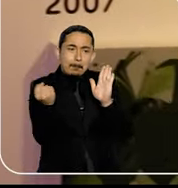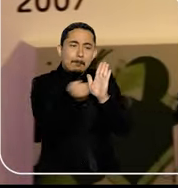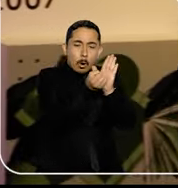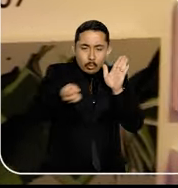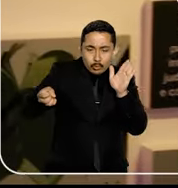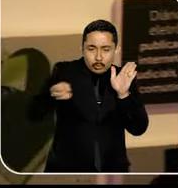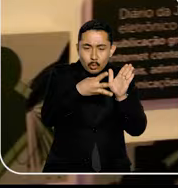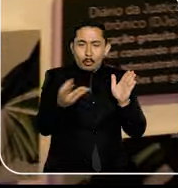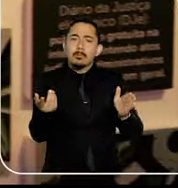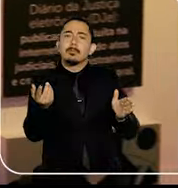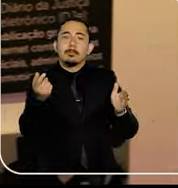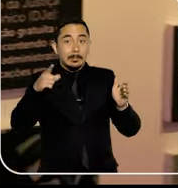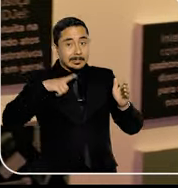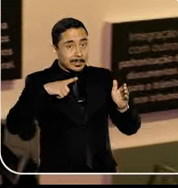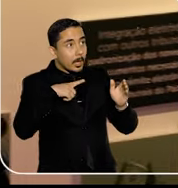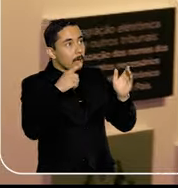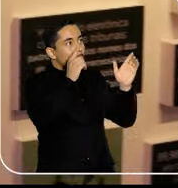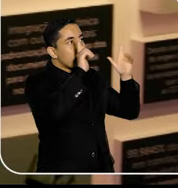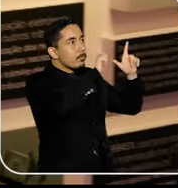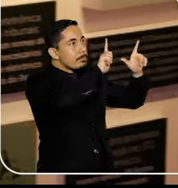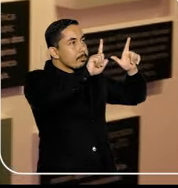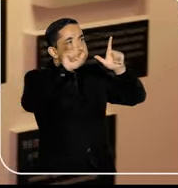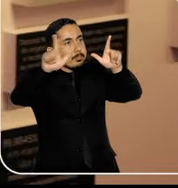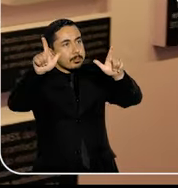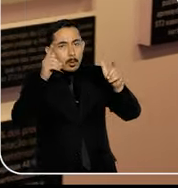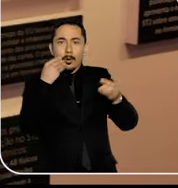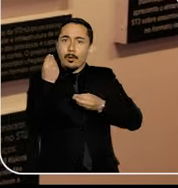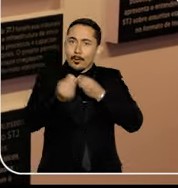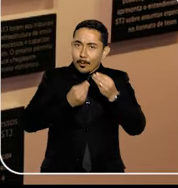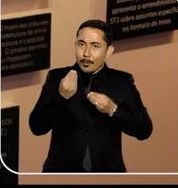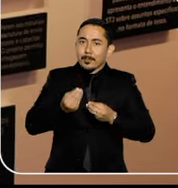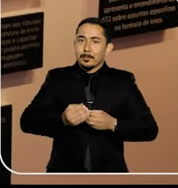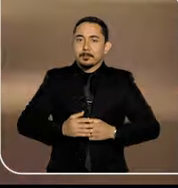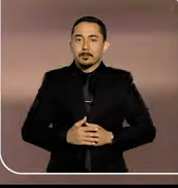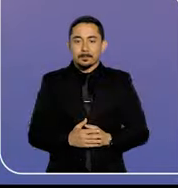STJ foram registrados numa linha do tempo.